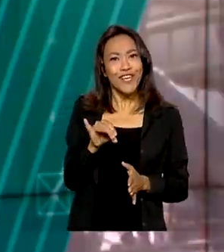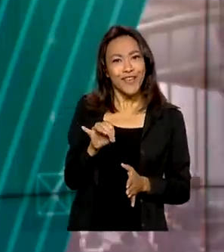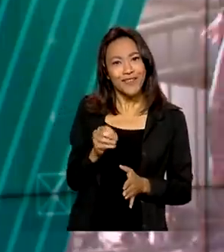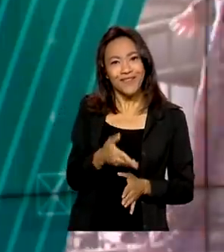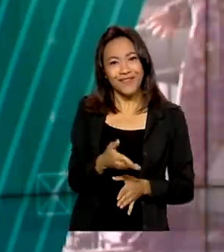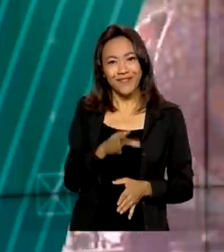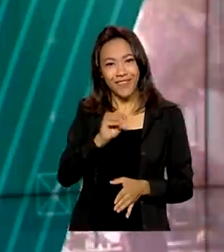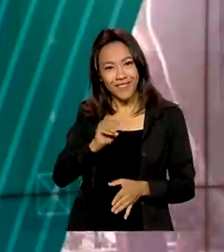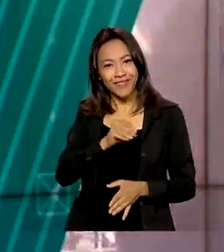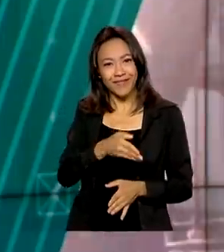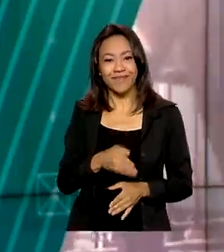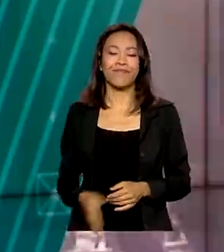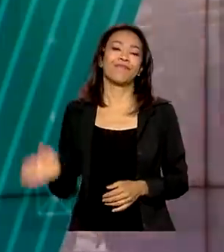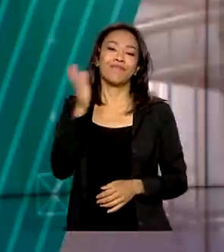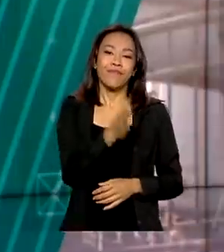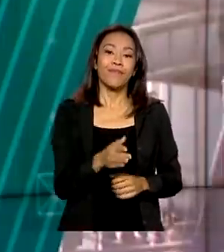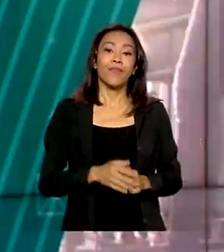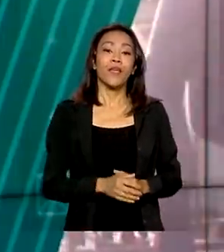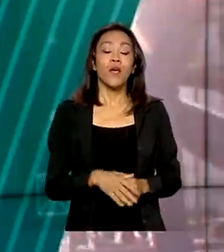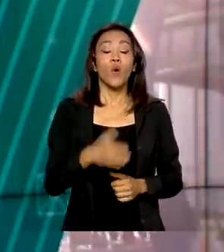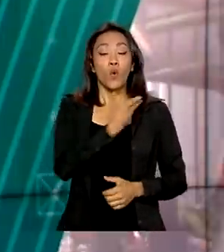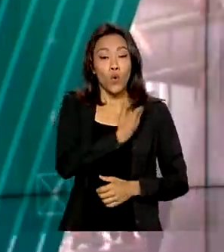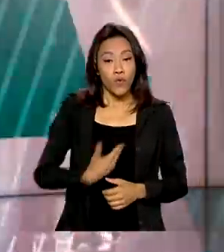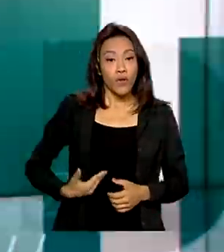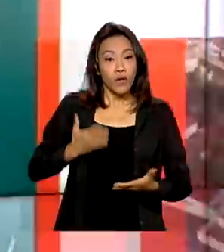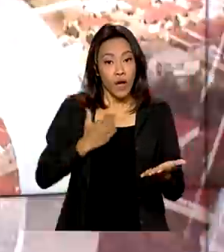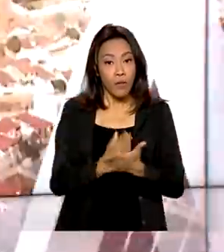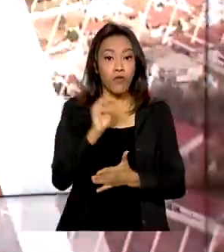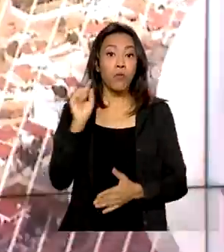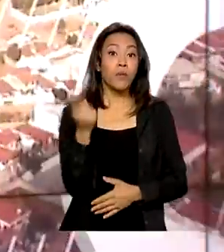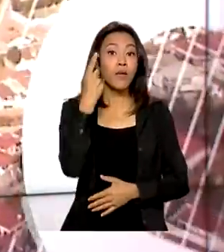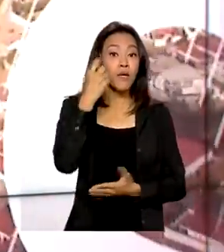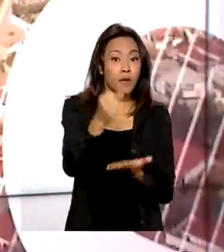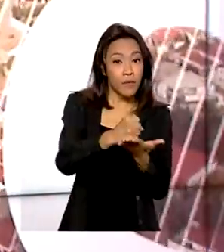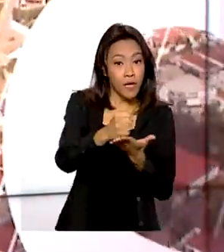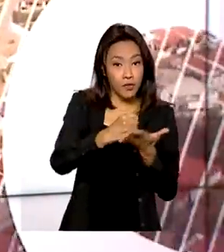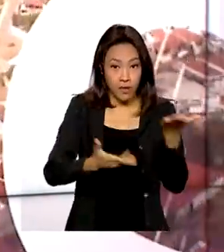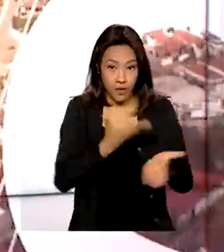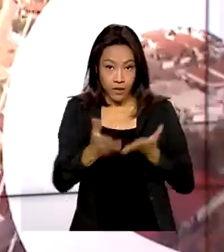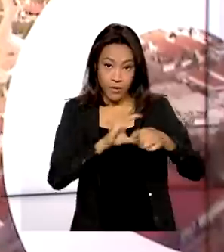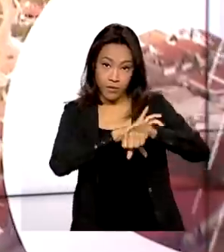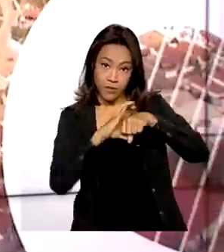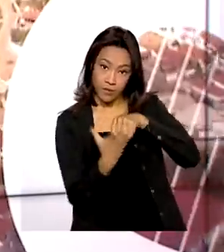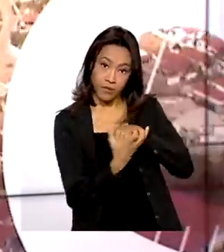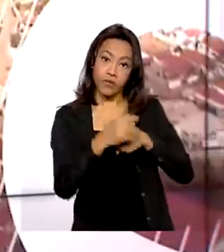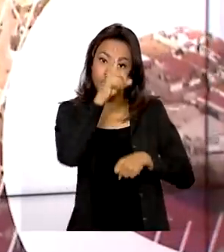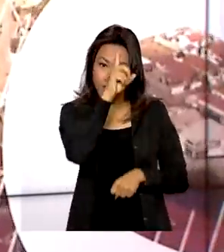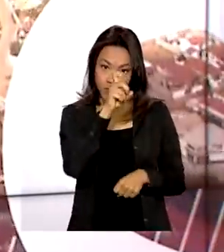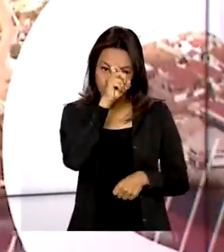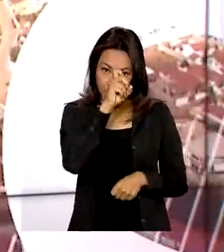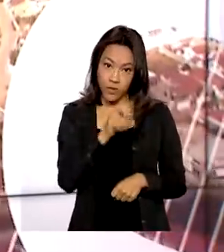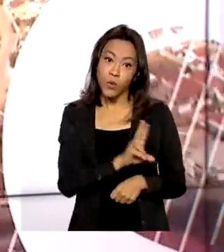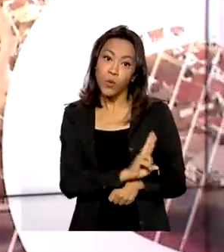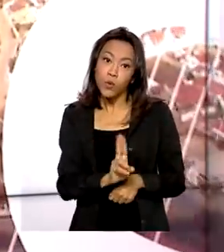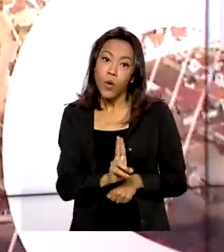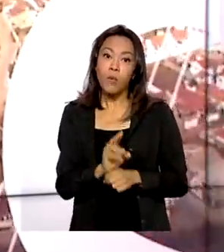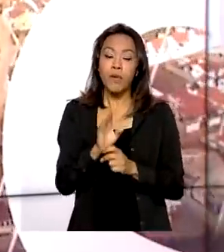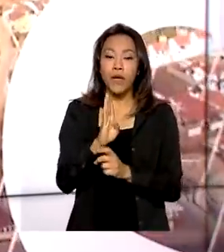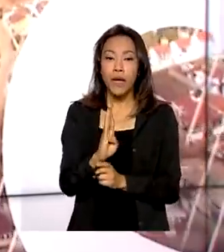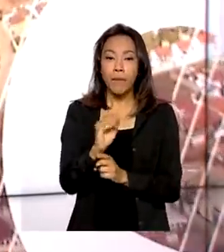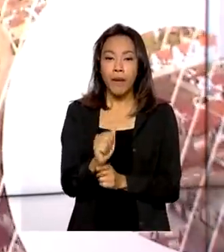E o governo aprovou o primeiro medicamento para tratamento da Covid-19 no Sistema Único de Saúde. O remédio